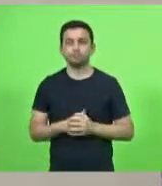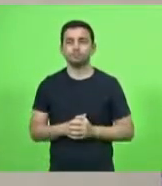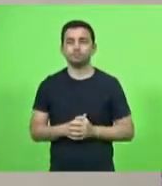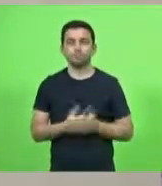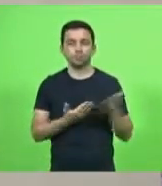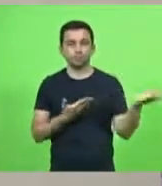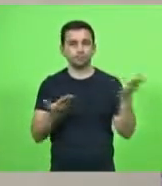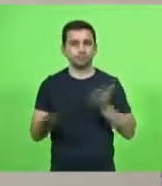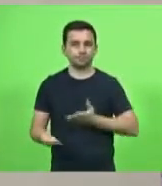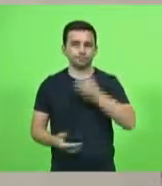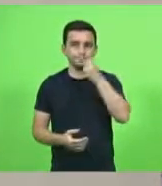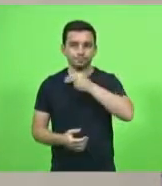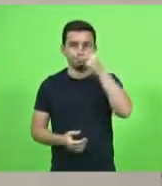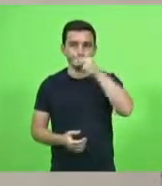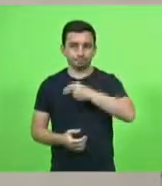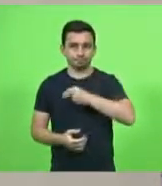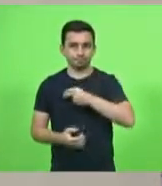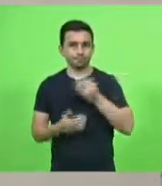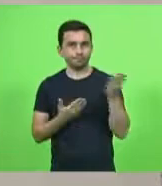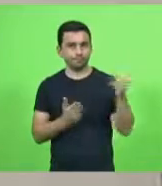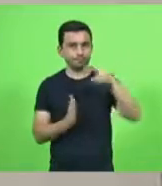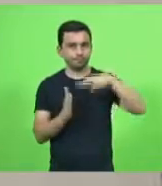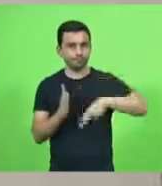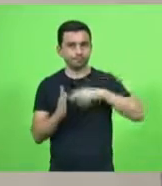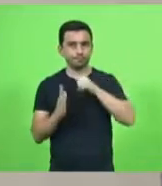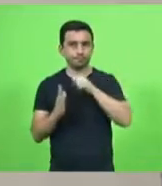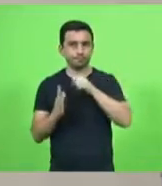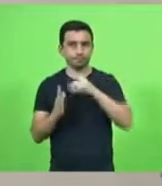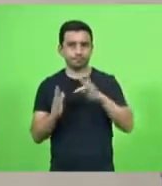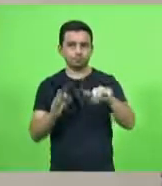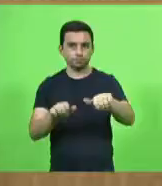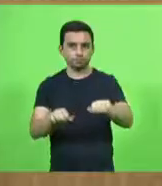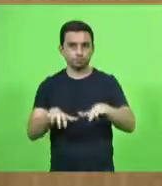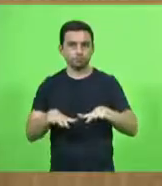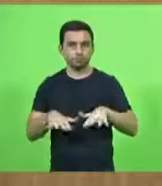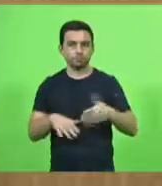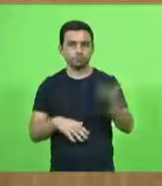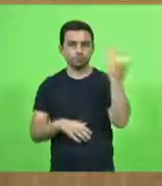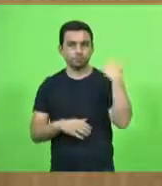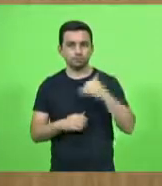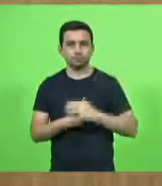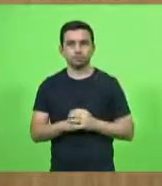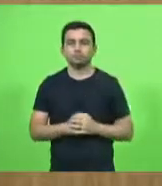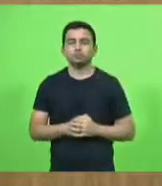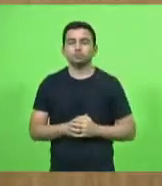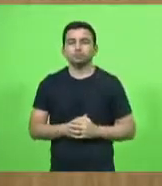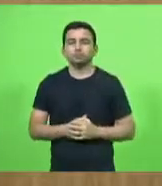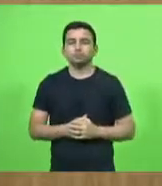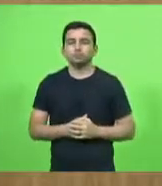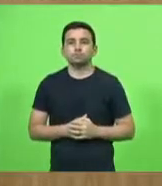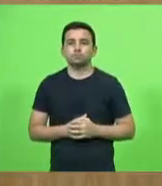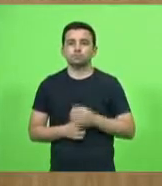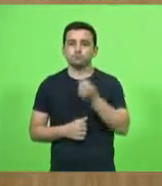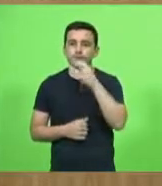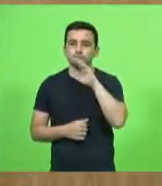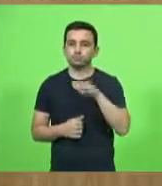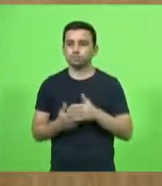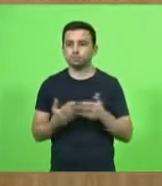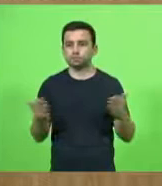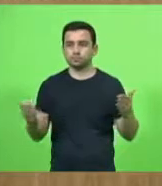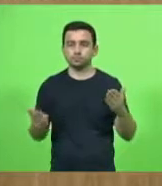Kennedy Nunes para que proceda a leitura da ata da sessão anterior. Boa tarde, senhores,